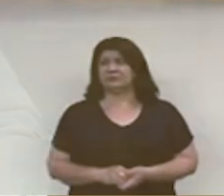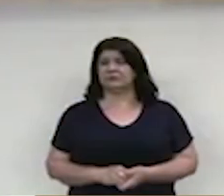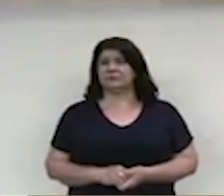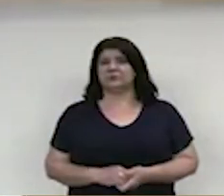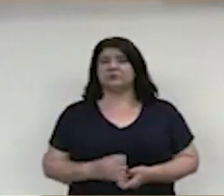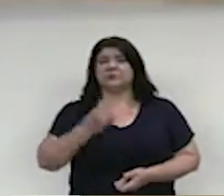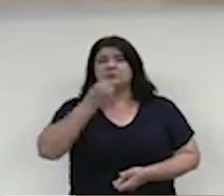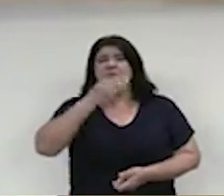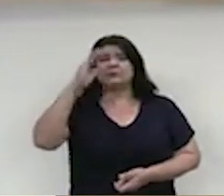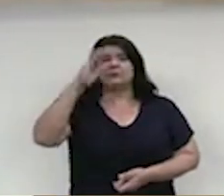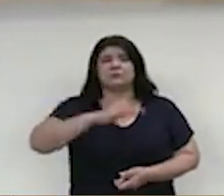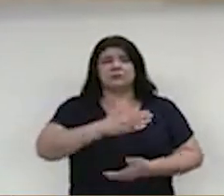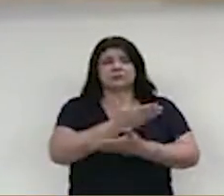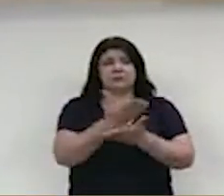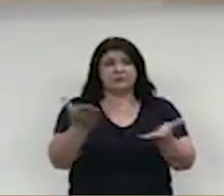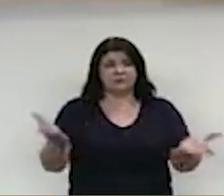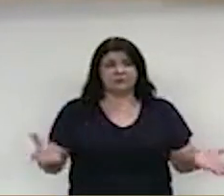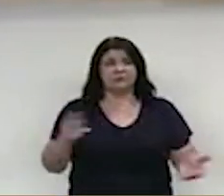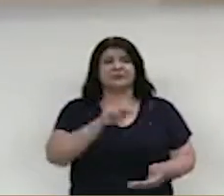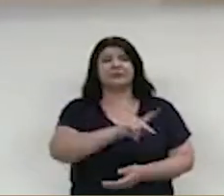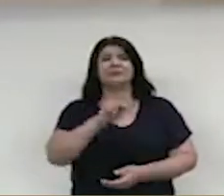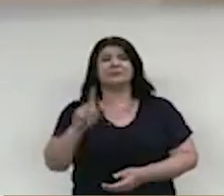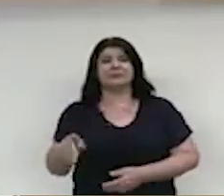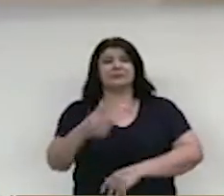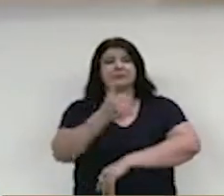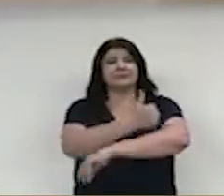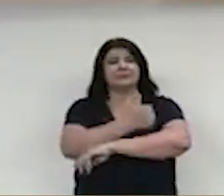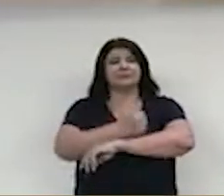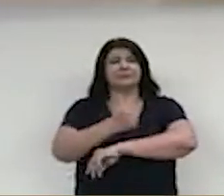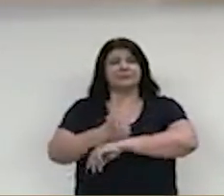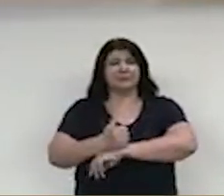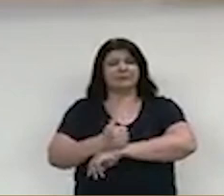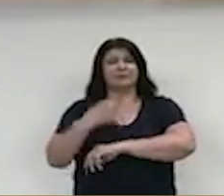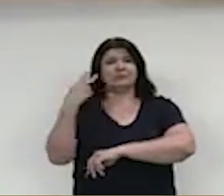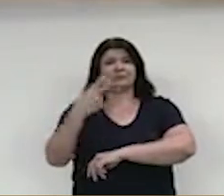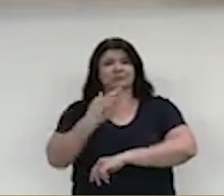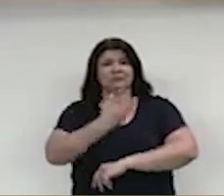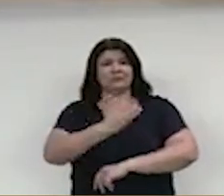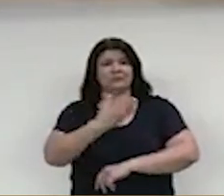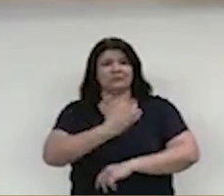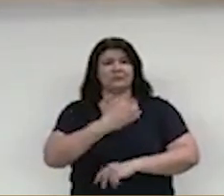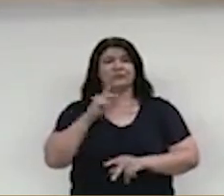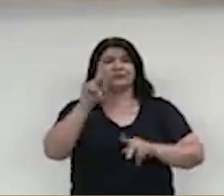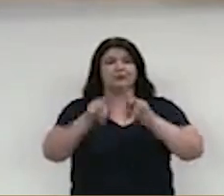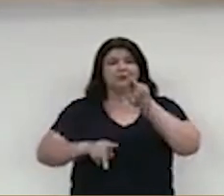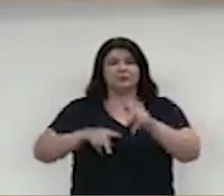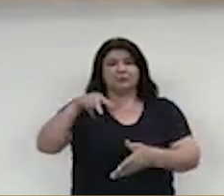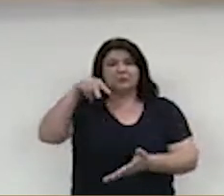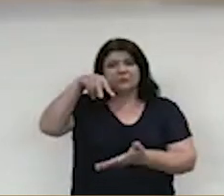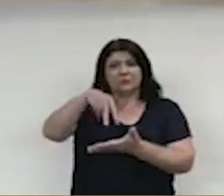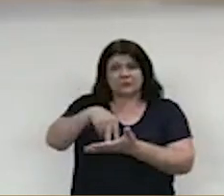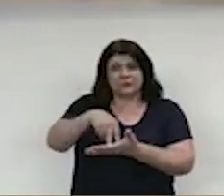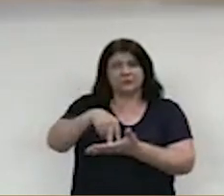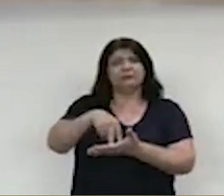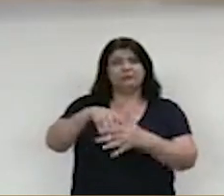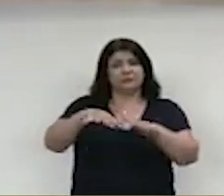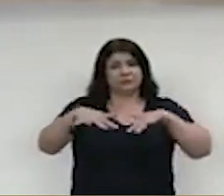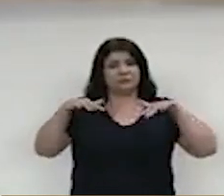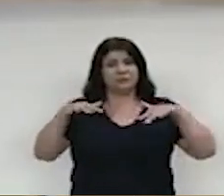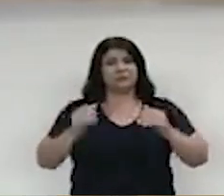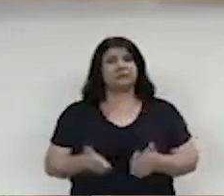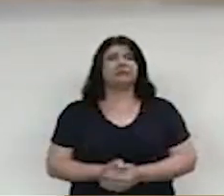Boa tarde a todos, senhor presidente, mesa, nobres pares, população presente aqui no plenário,